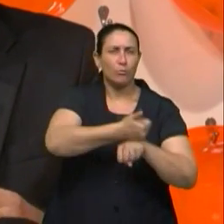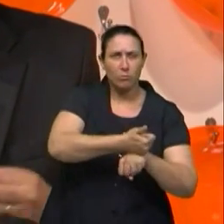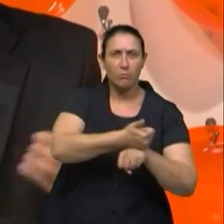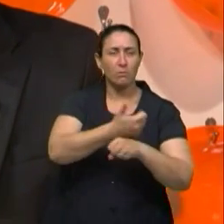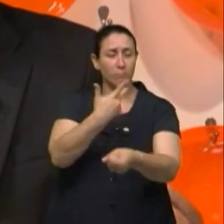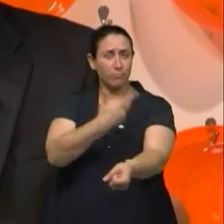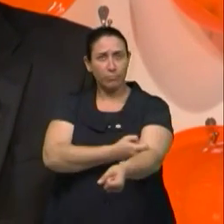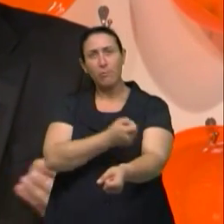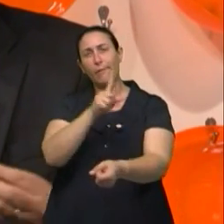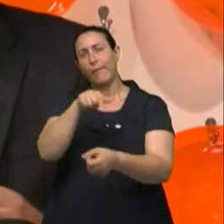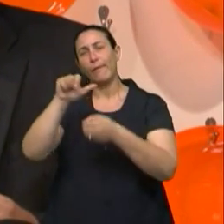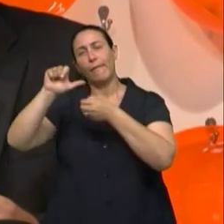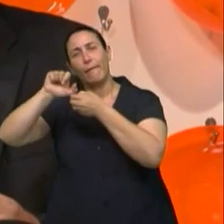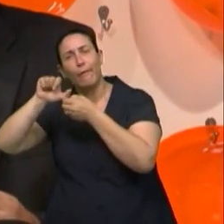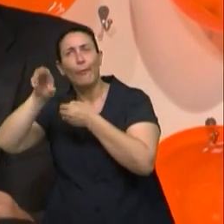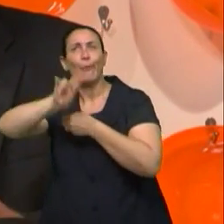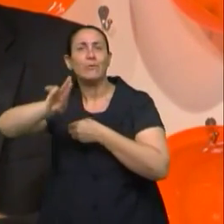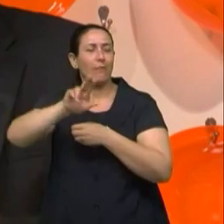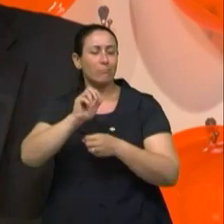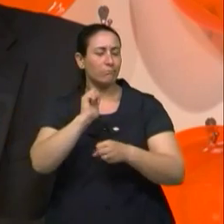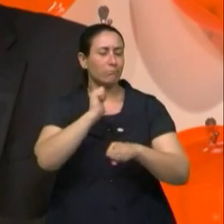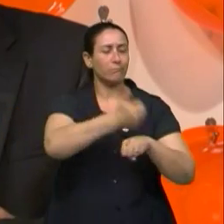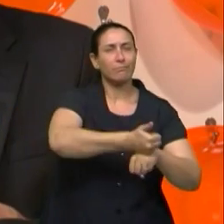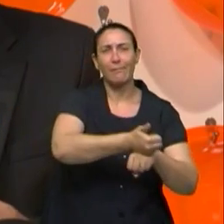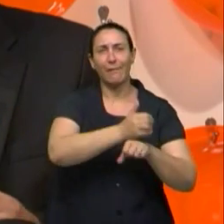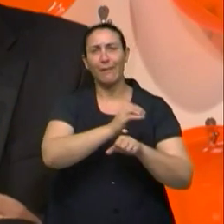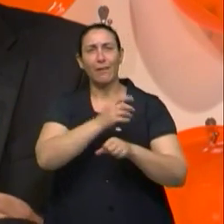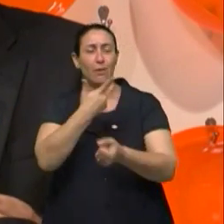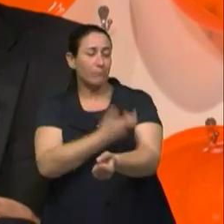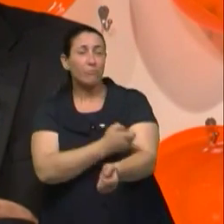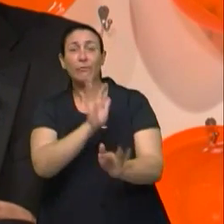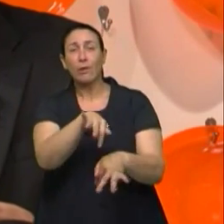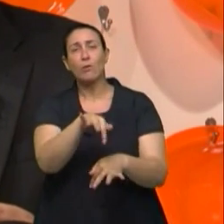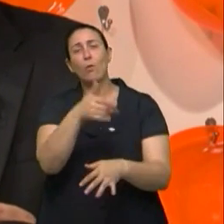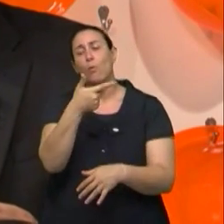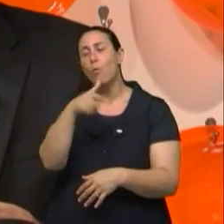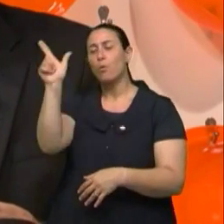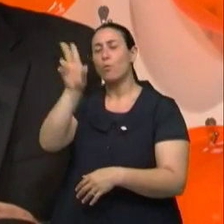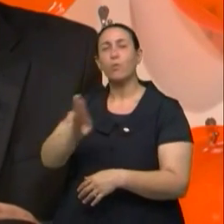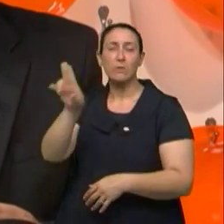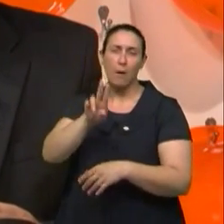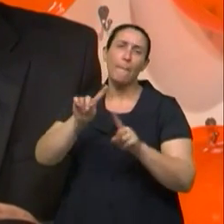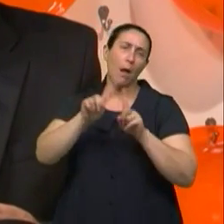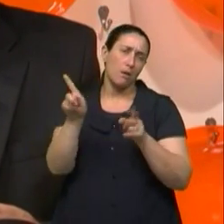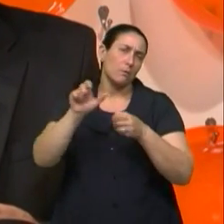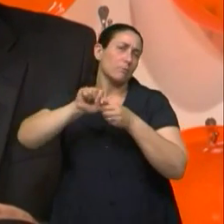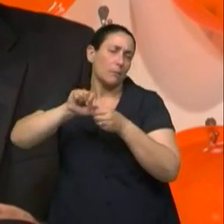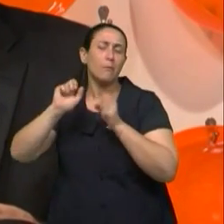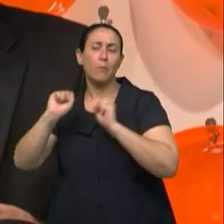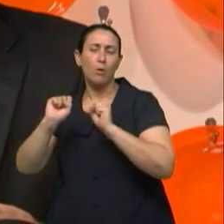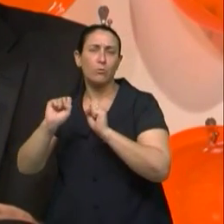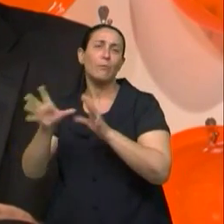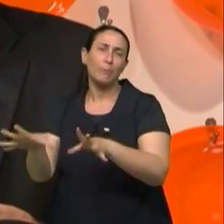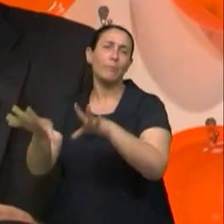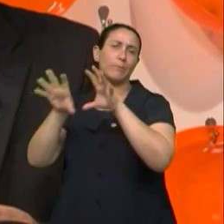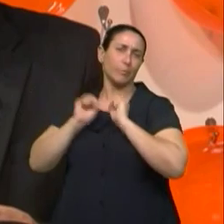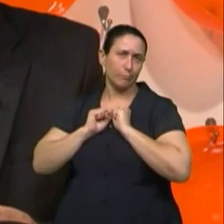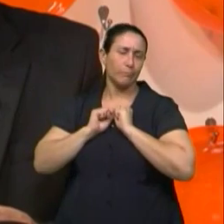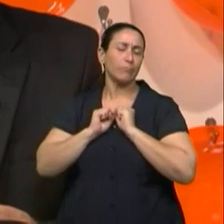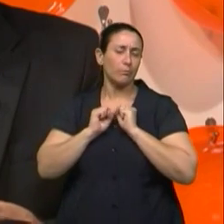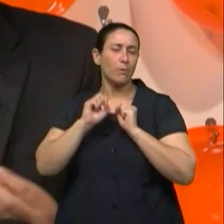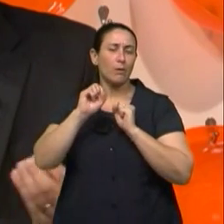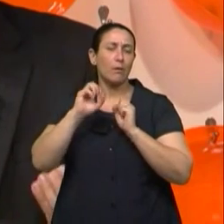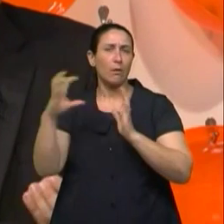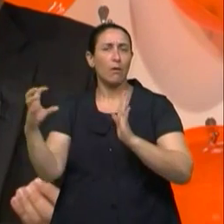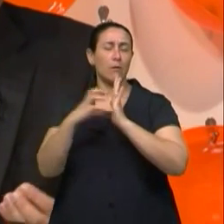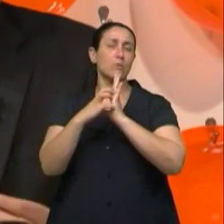injetáveis pelo crack, né, que acaba também levando à consequência de aquisição do